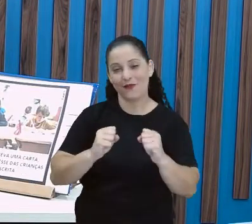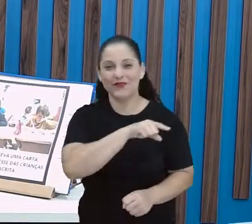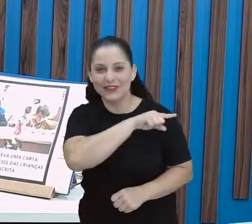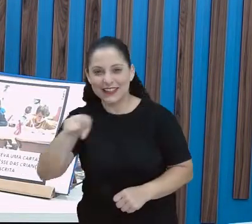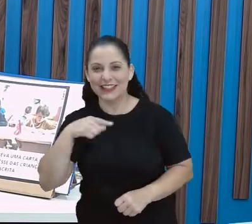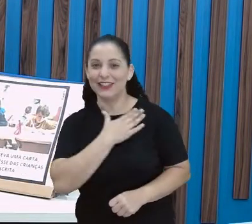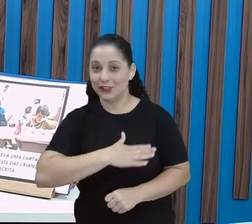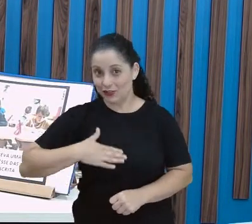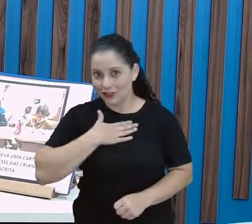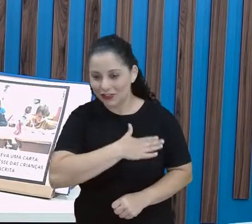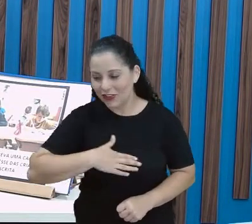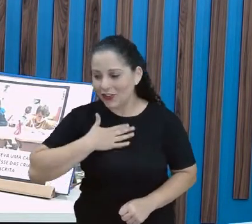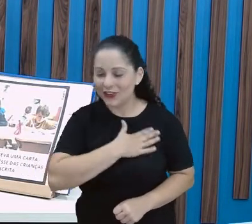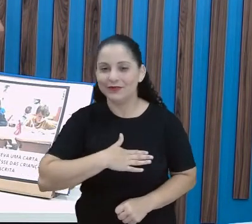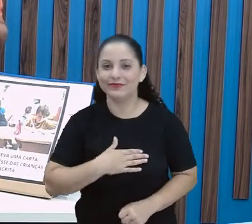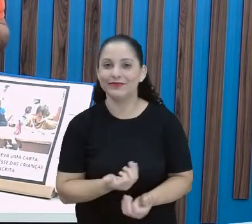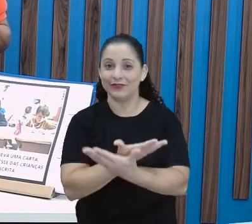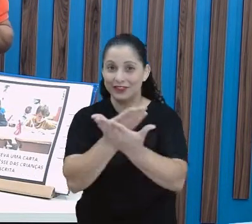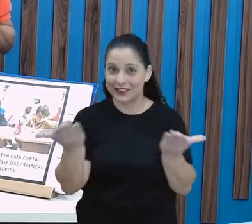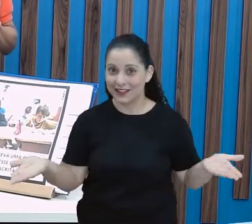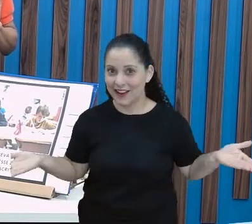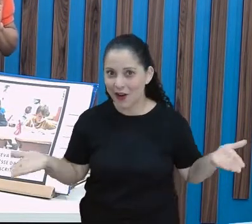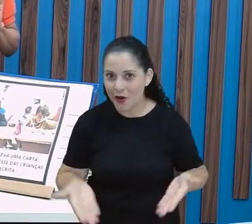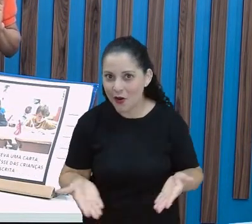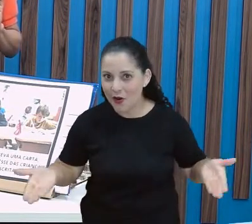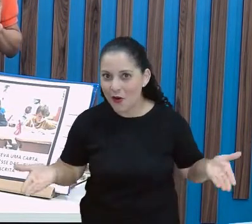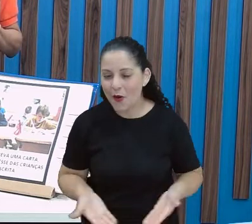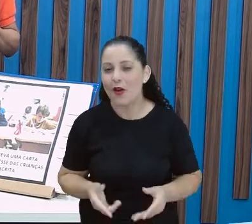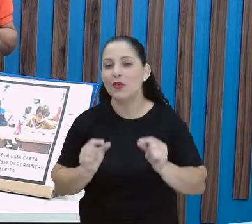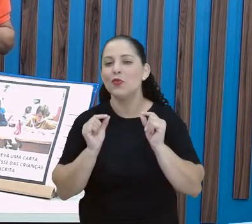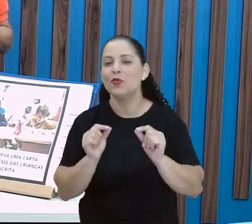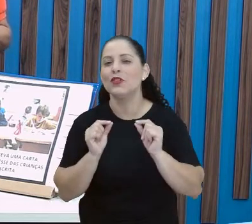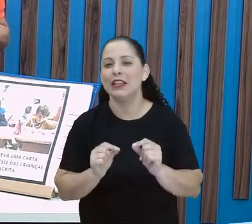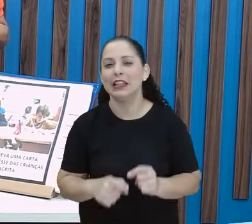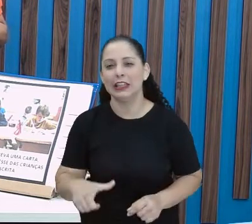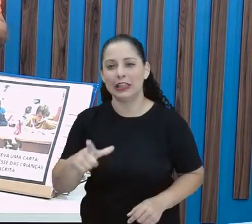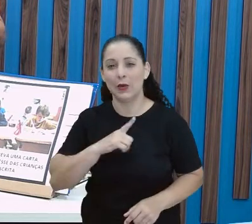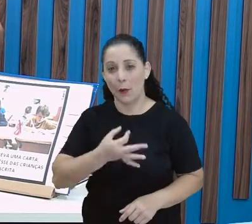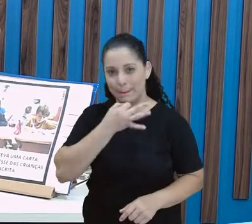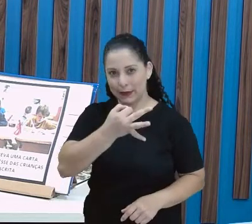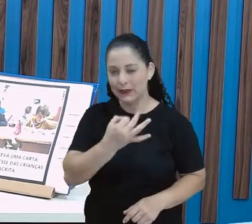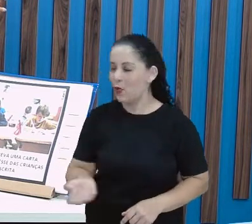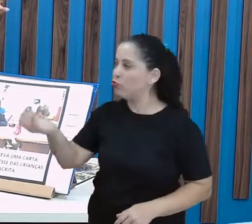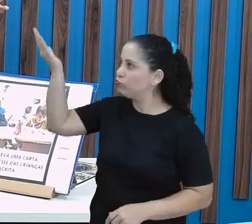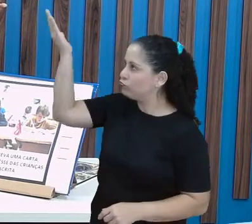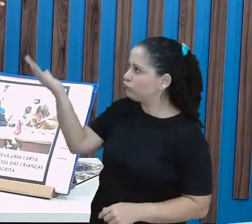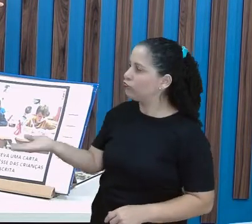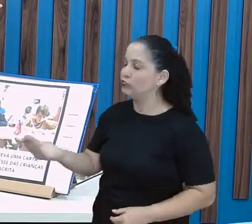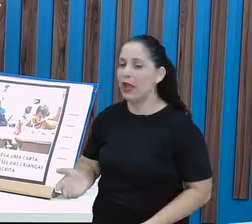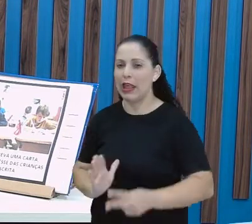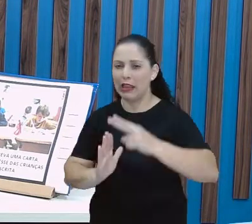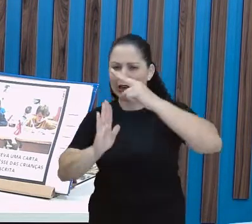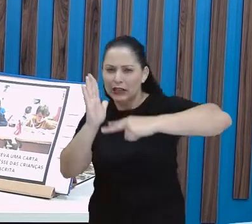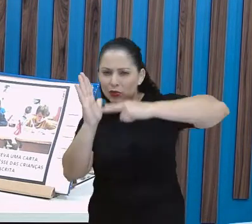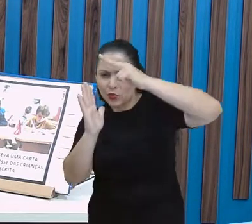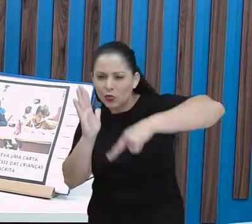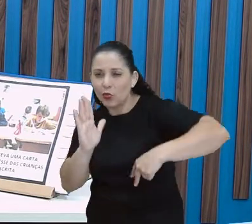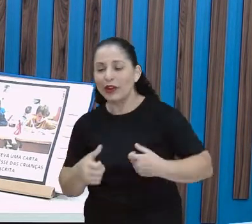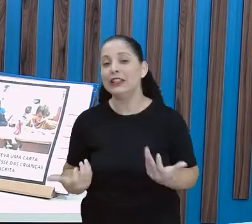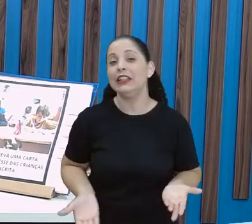leitura? Então fica aí a sugestão de leitura para você Que tal criar um mural de